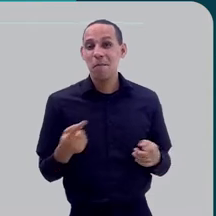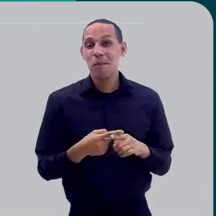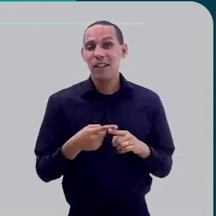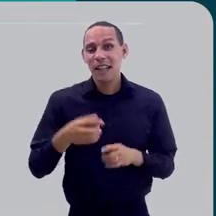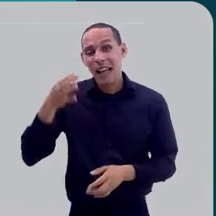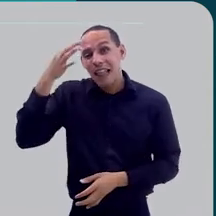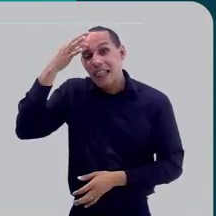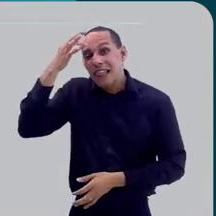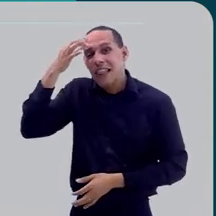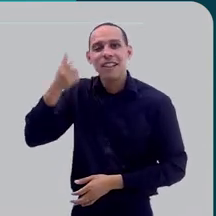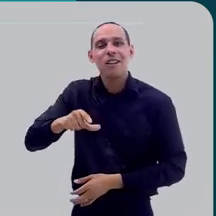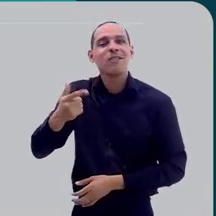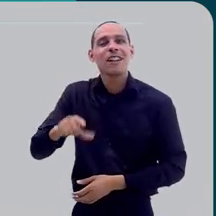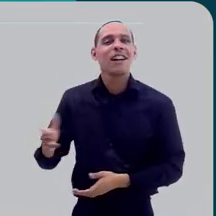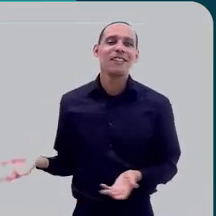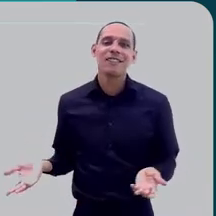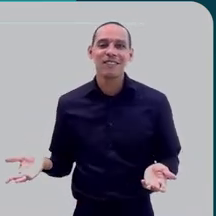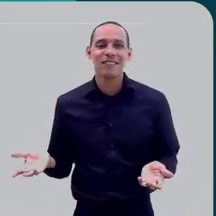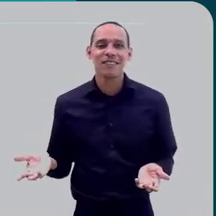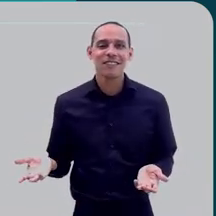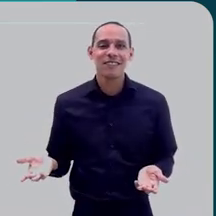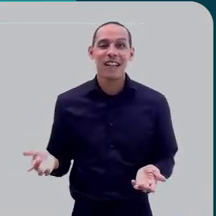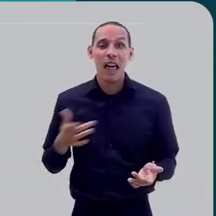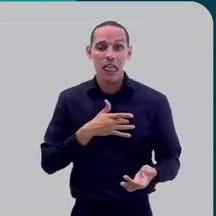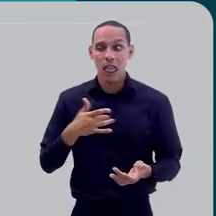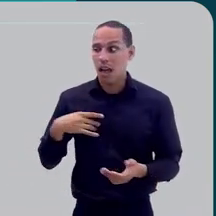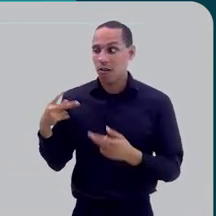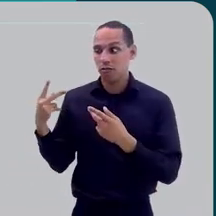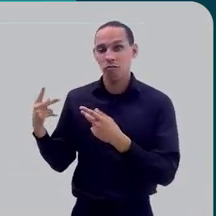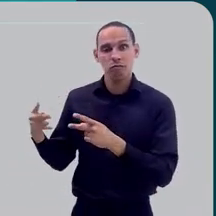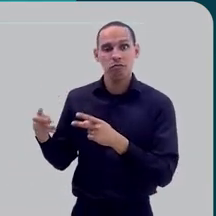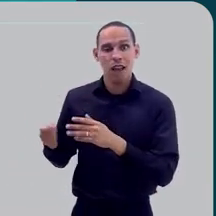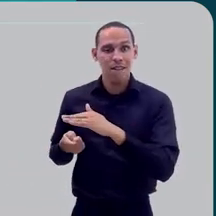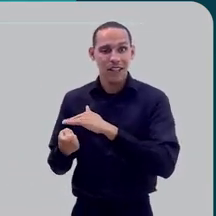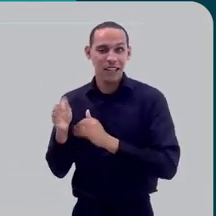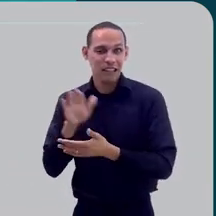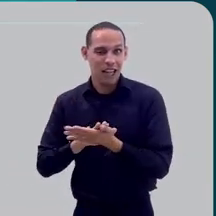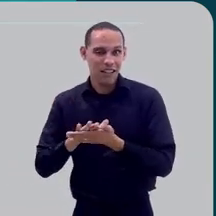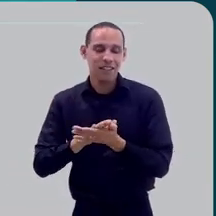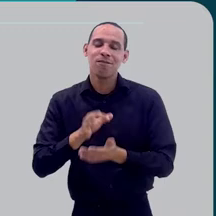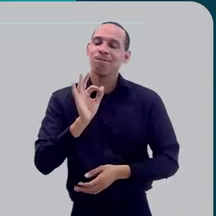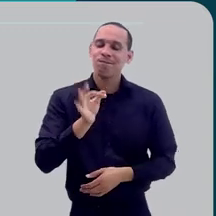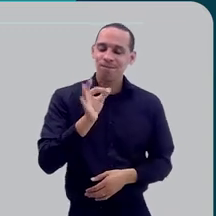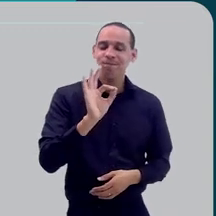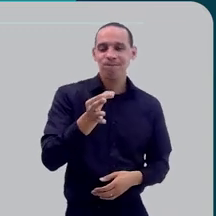ela não tem essa consciência e não investe nesse bem-estar desse funcionário, não é isso?